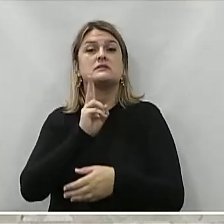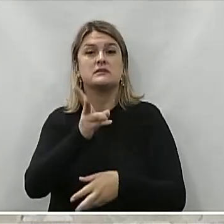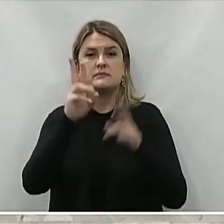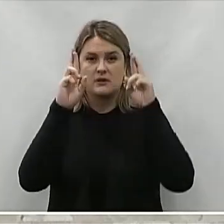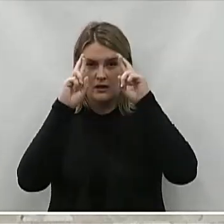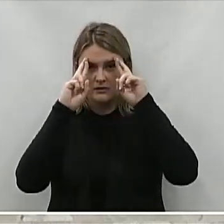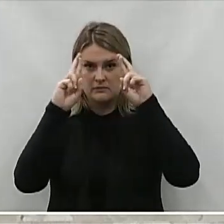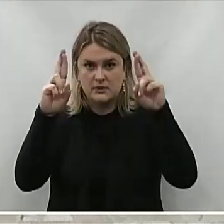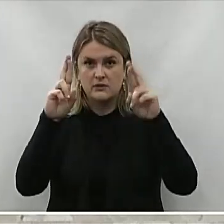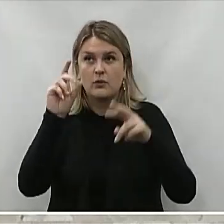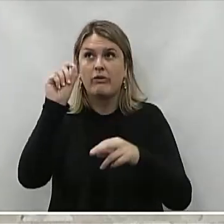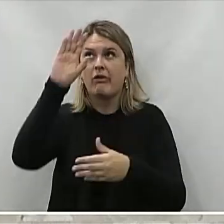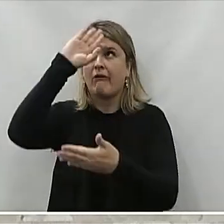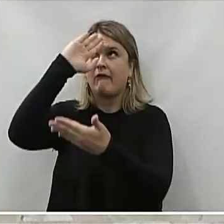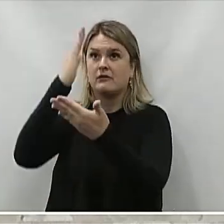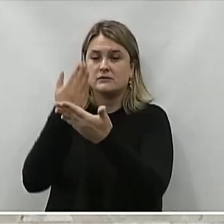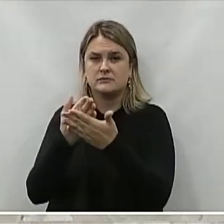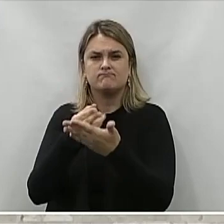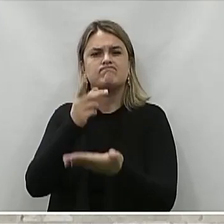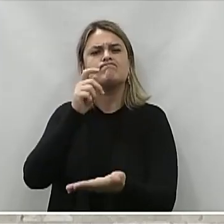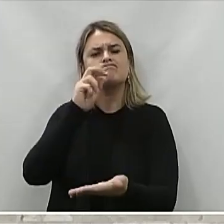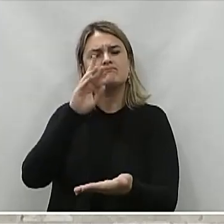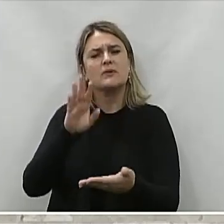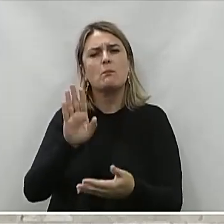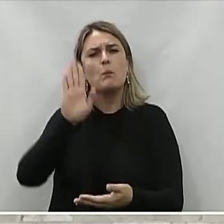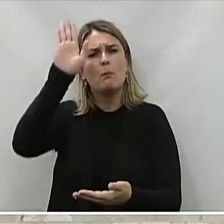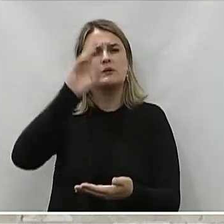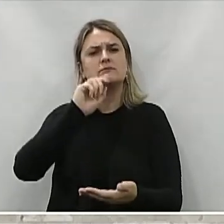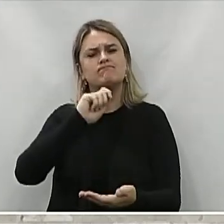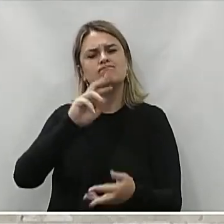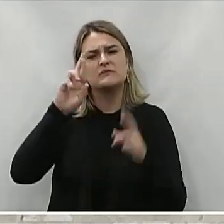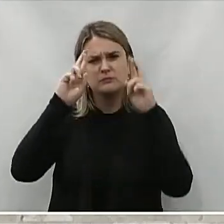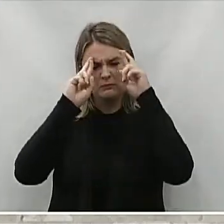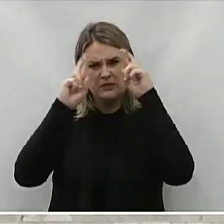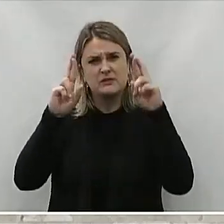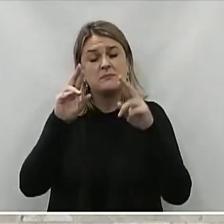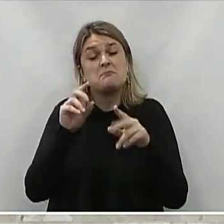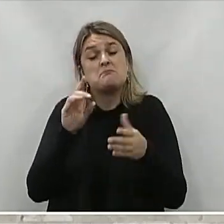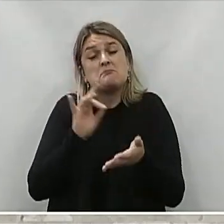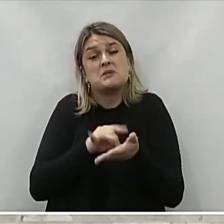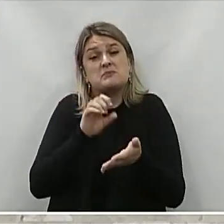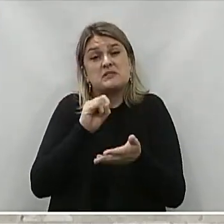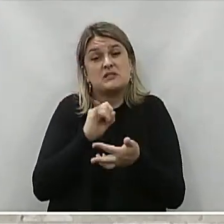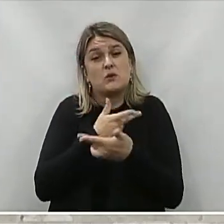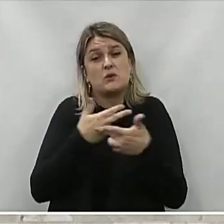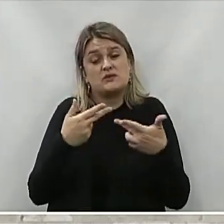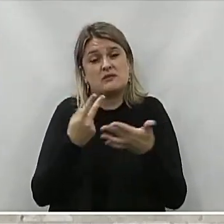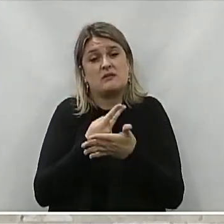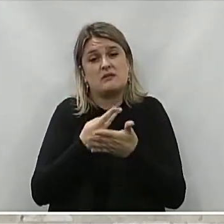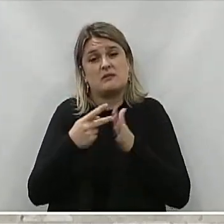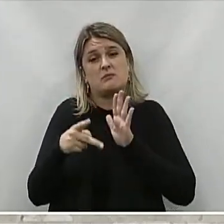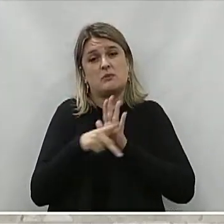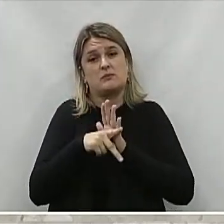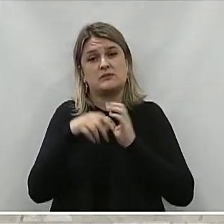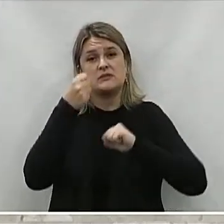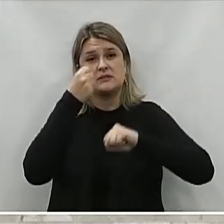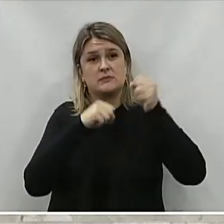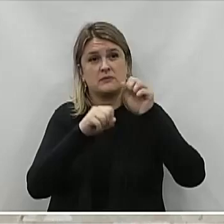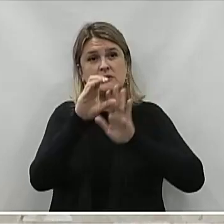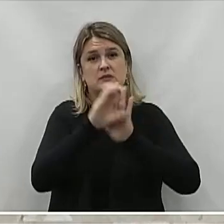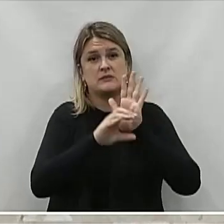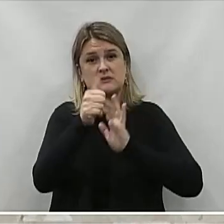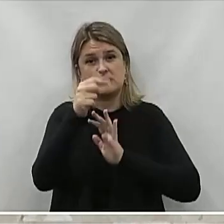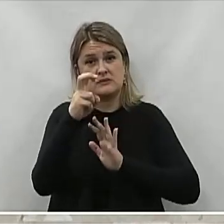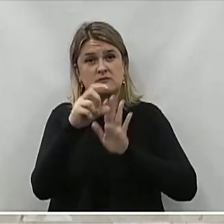respeito os que o temem Ele cumpre o que promete Mesmo com prejuízo próprio Salmos capítulo 15, versículo